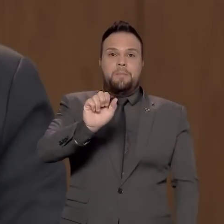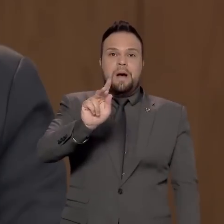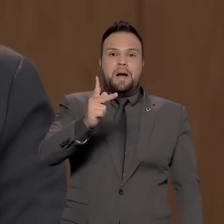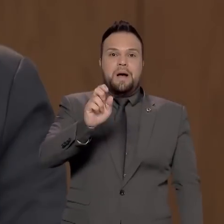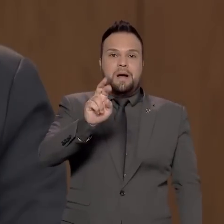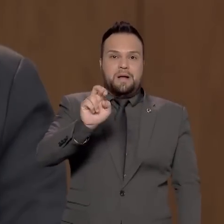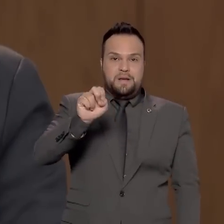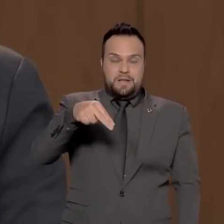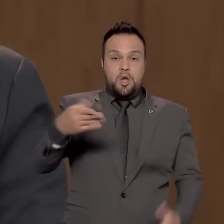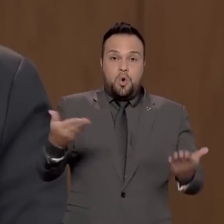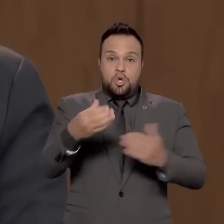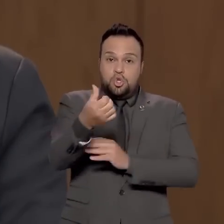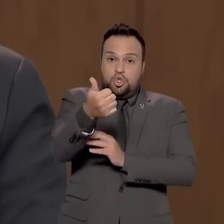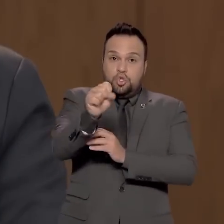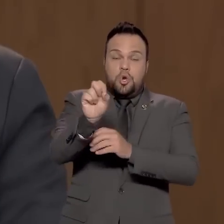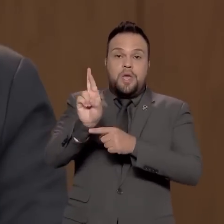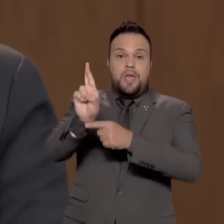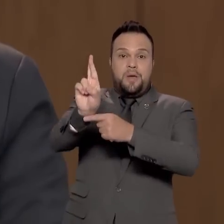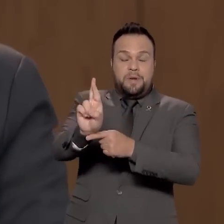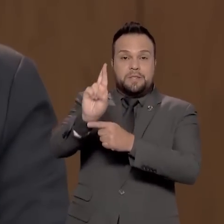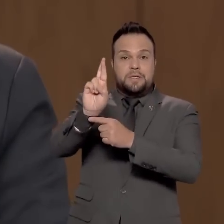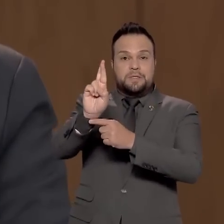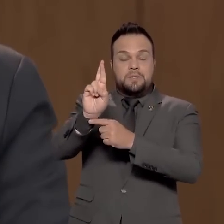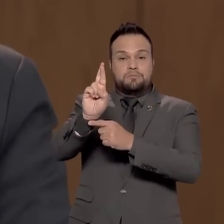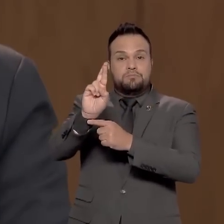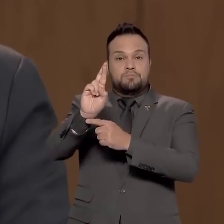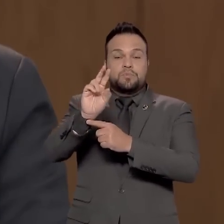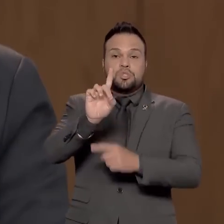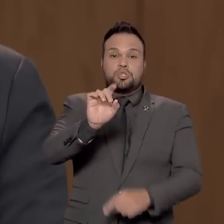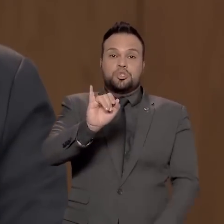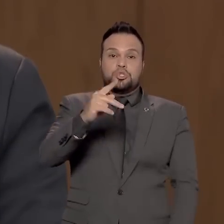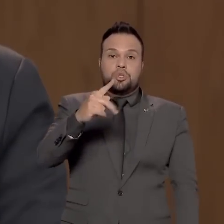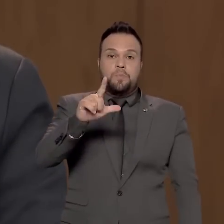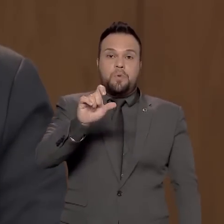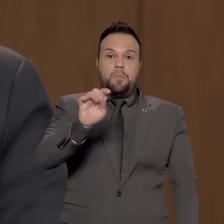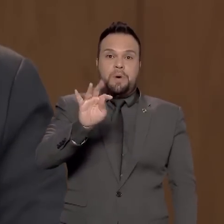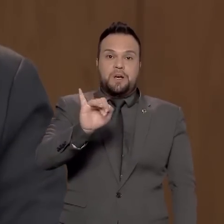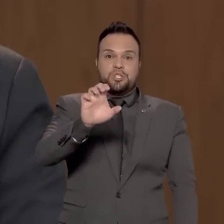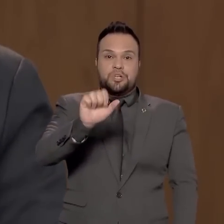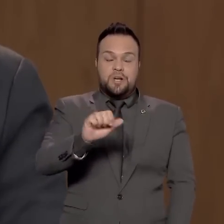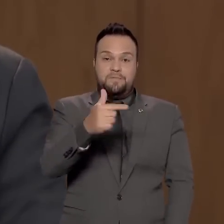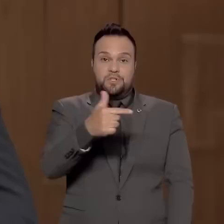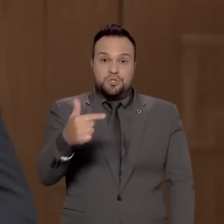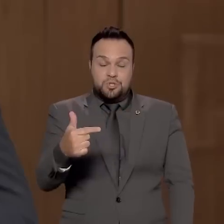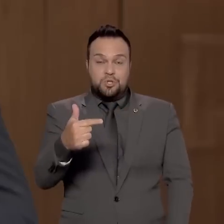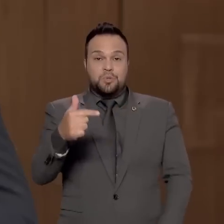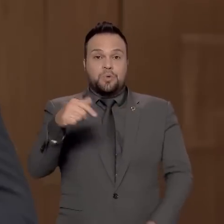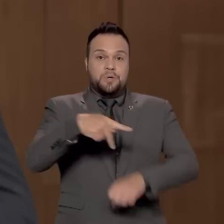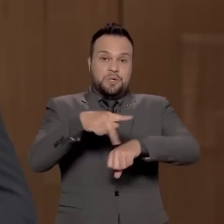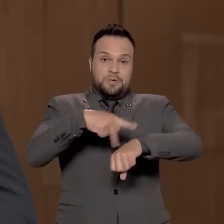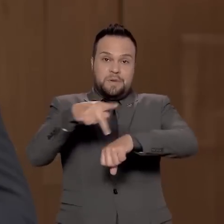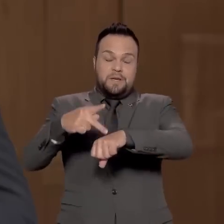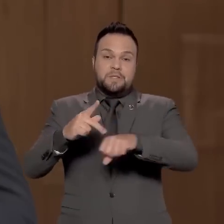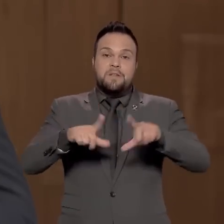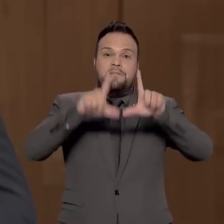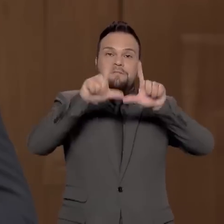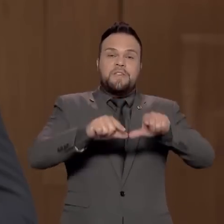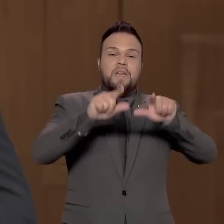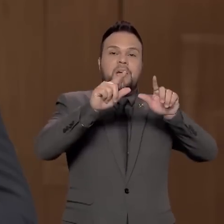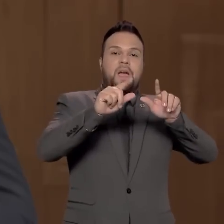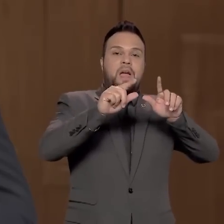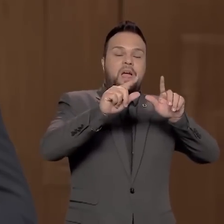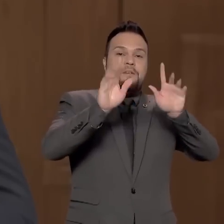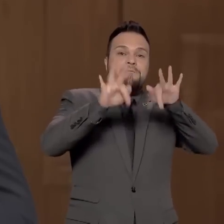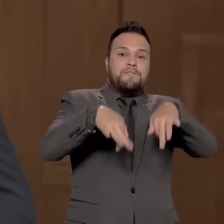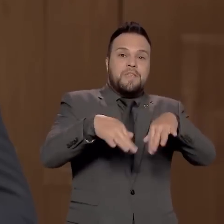com 18 representações diplomáticas dentre os 22 países que integram a Liga Árabe. Com o fim das restrições da